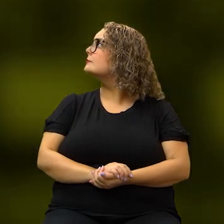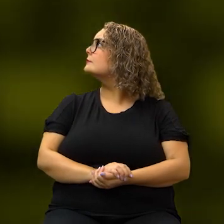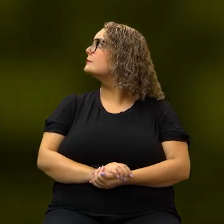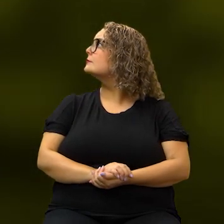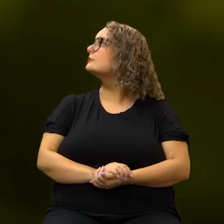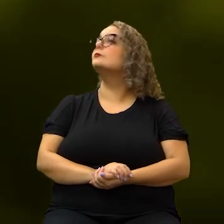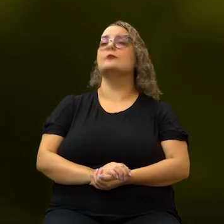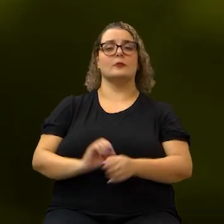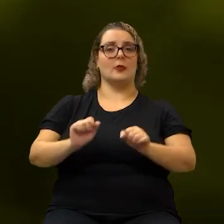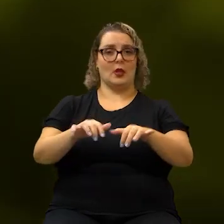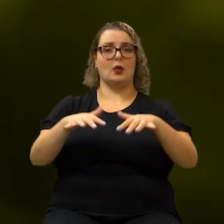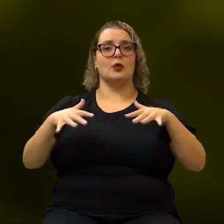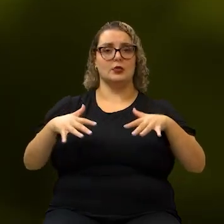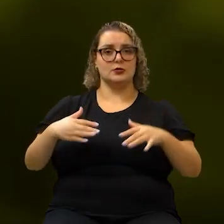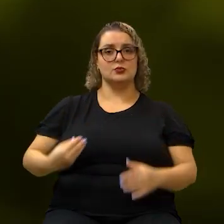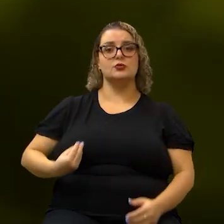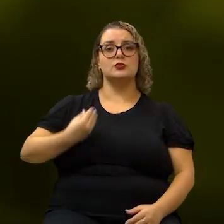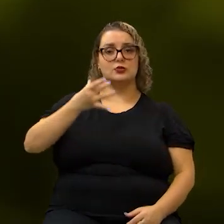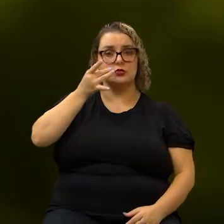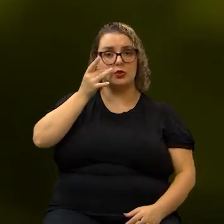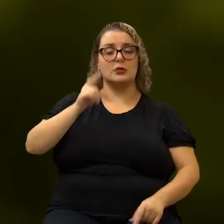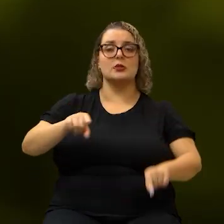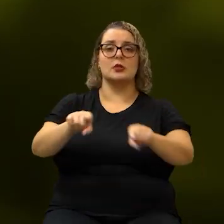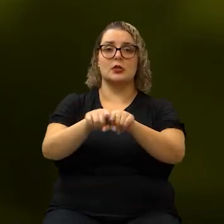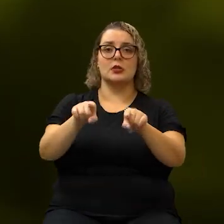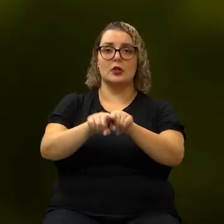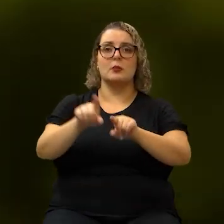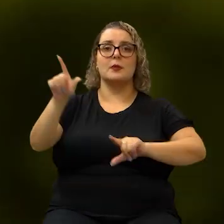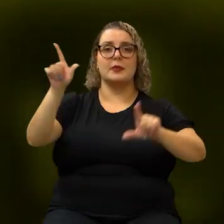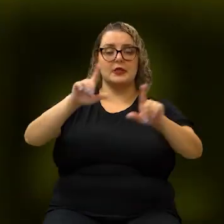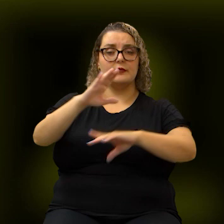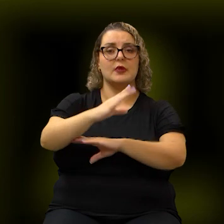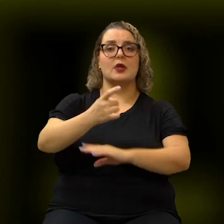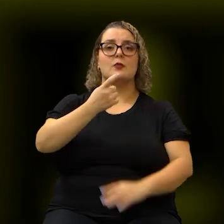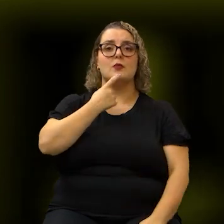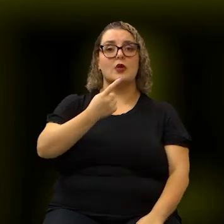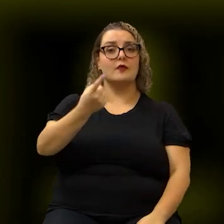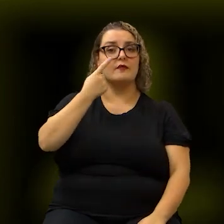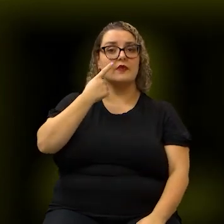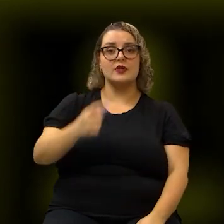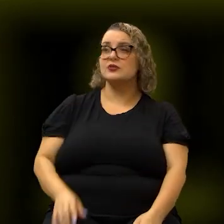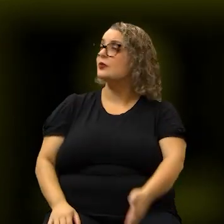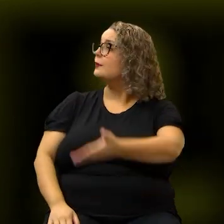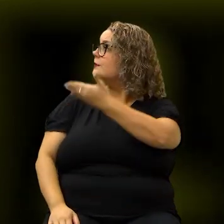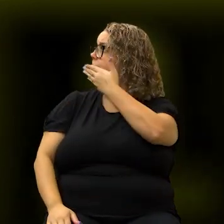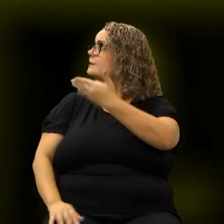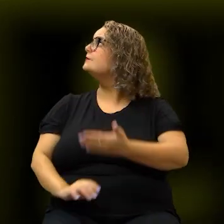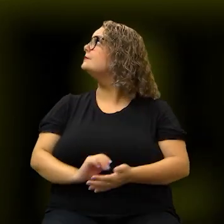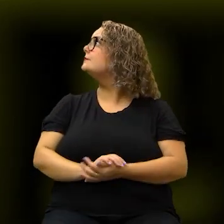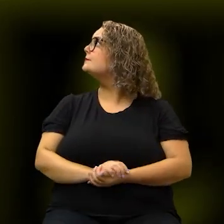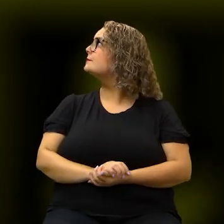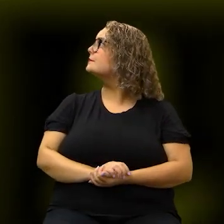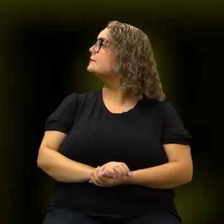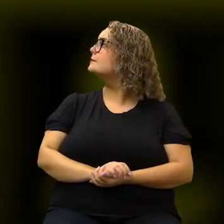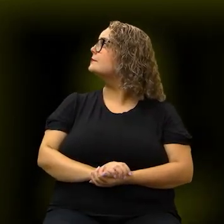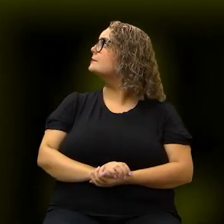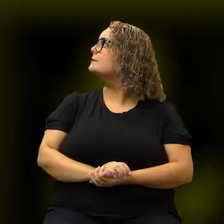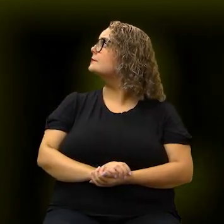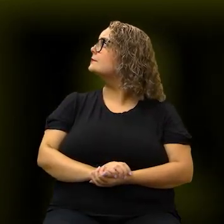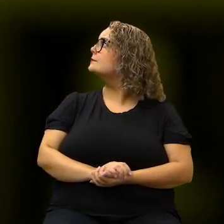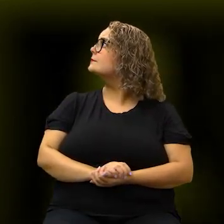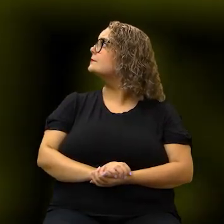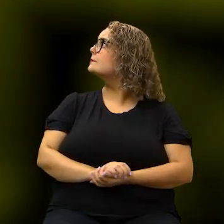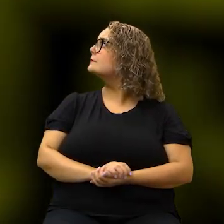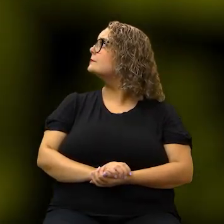.br. A audiência será transmitida pela TV Câmara Campinas, através do sinal digital 11.3